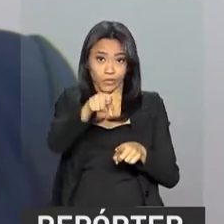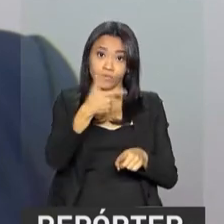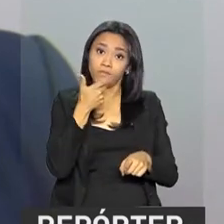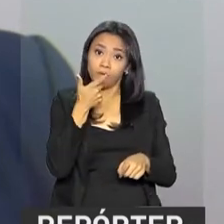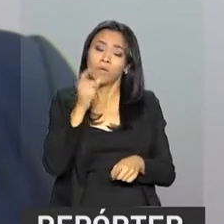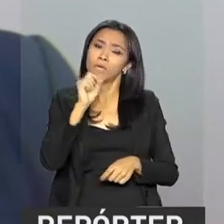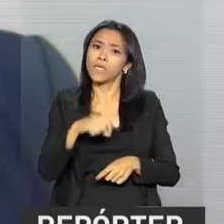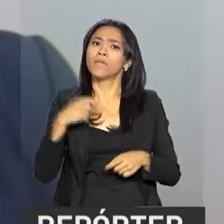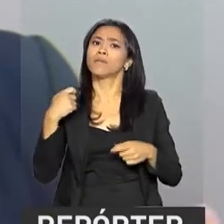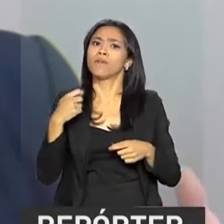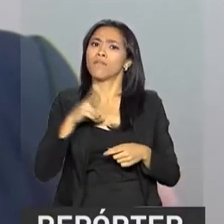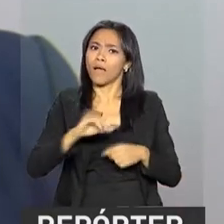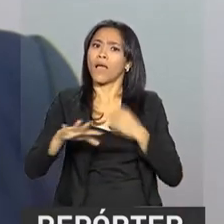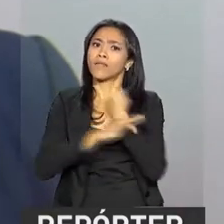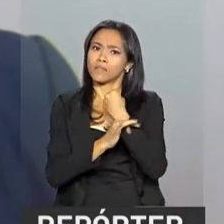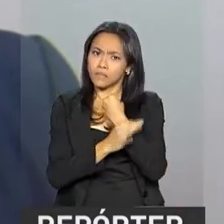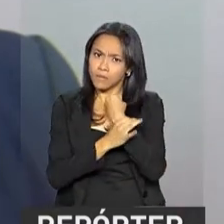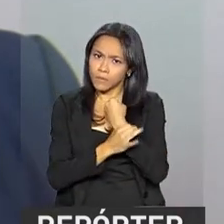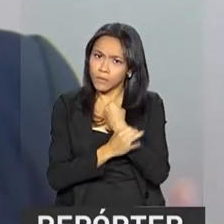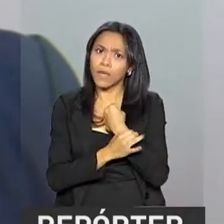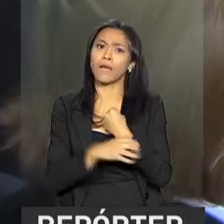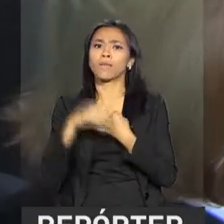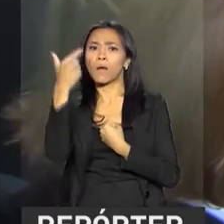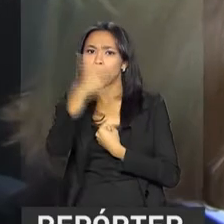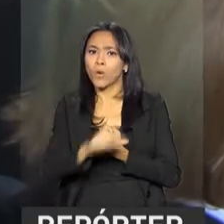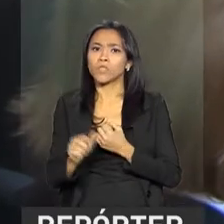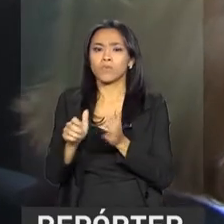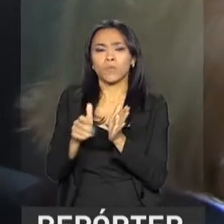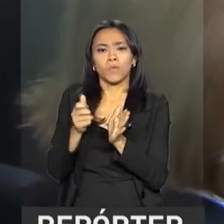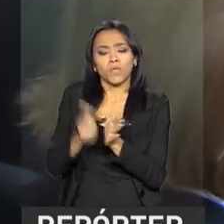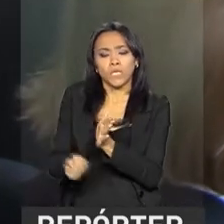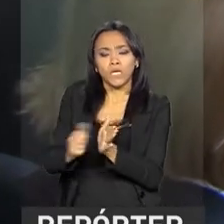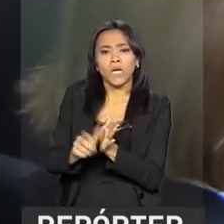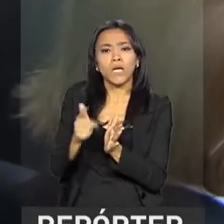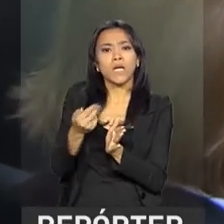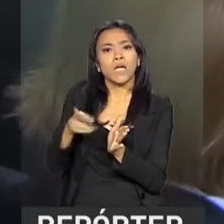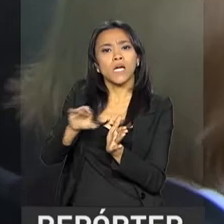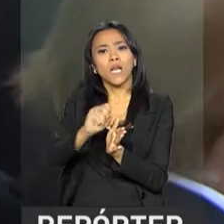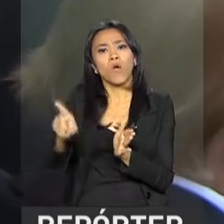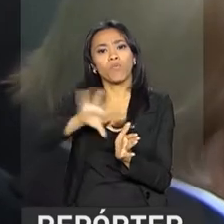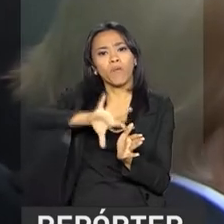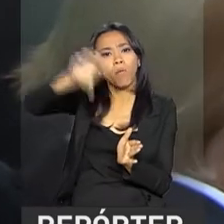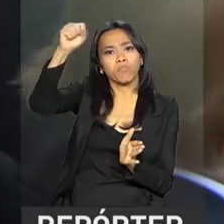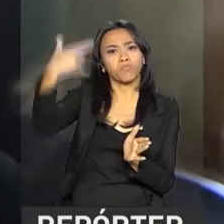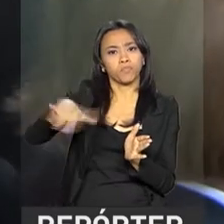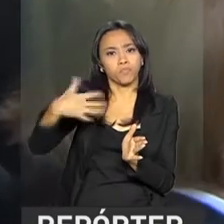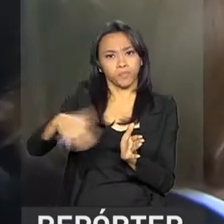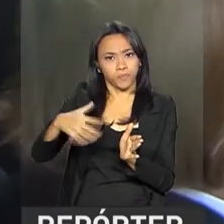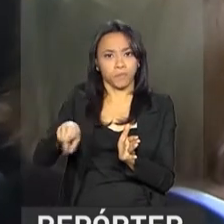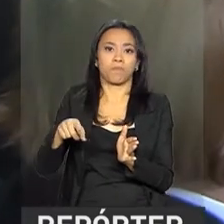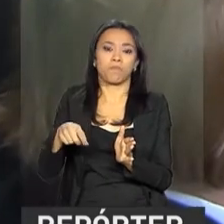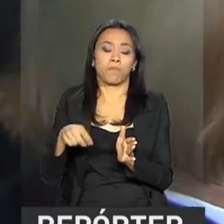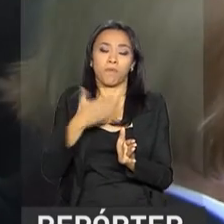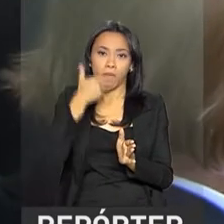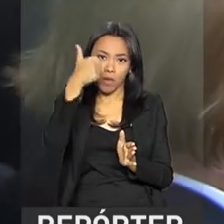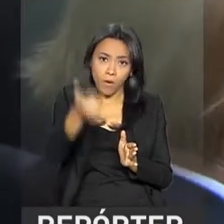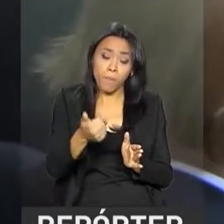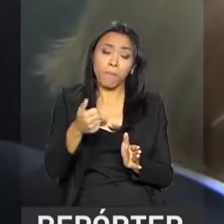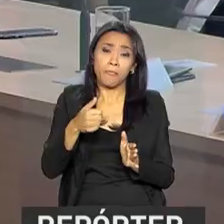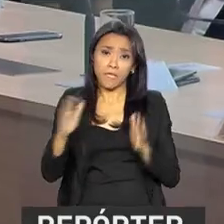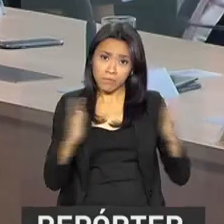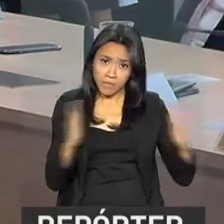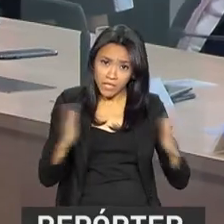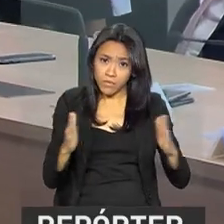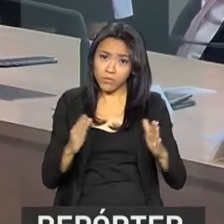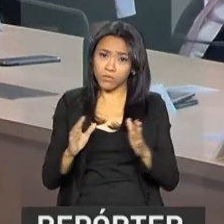tráfego na rodovia para a próxima safra, que também deve ser recorde. No período de pico do escoamento da produção,